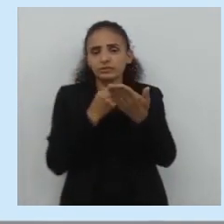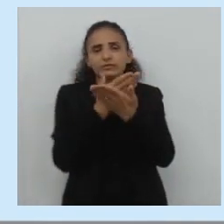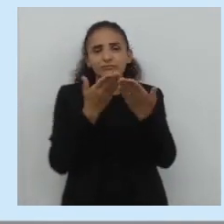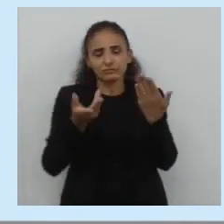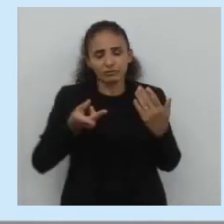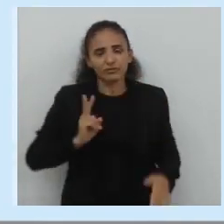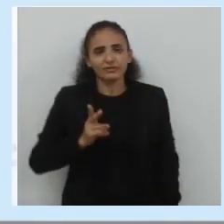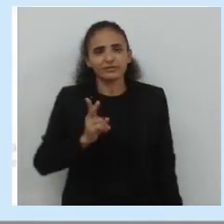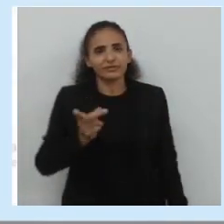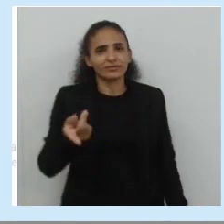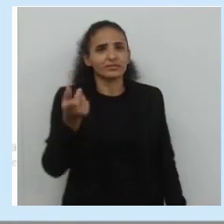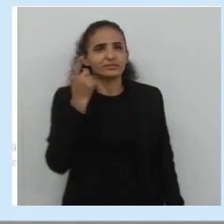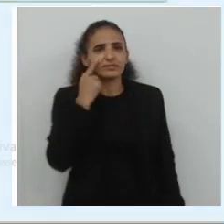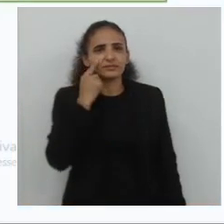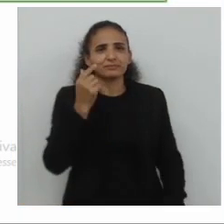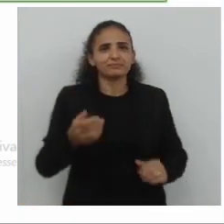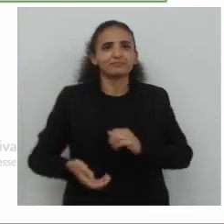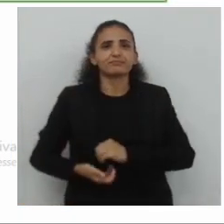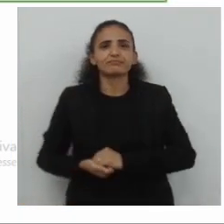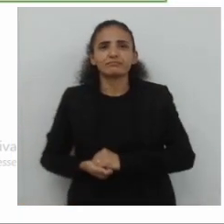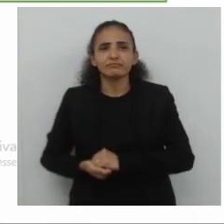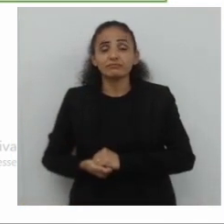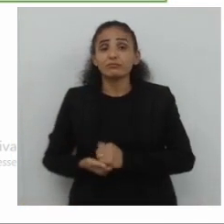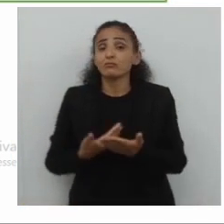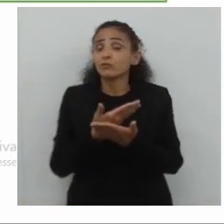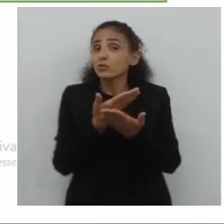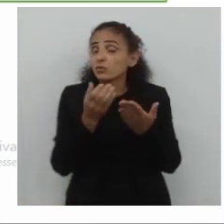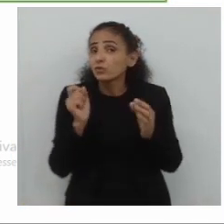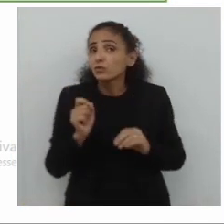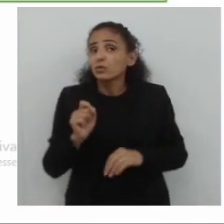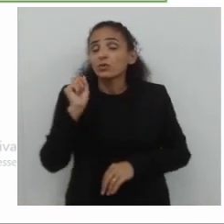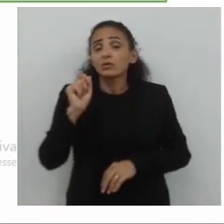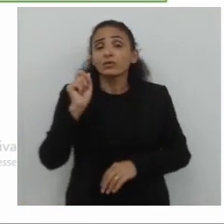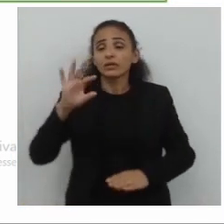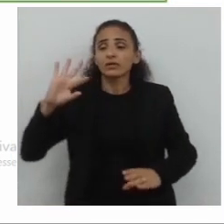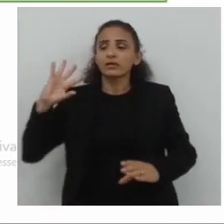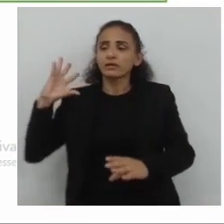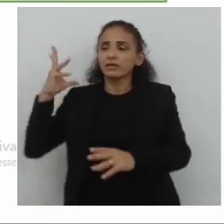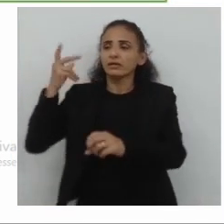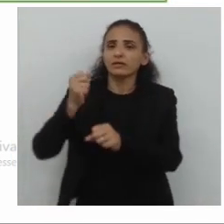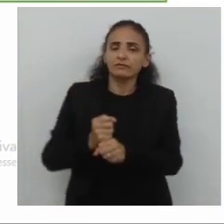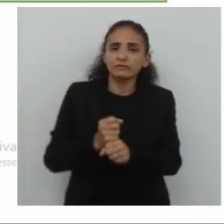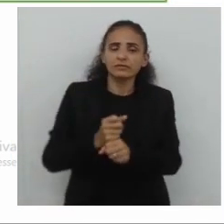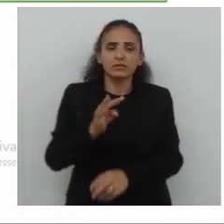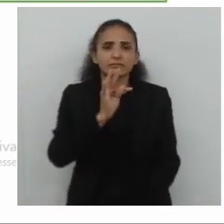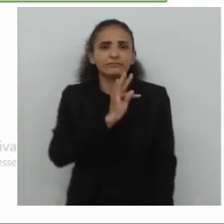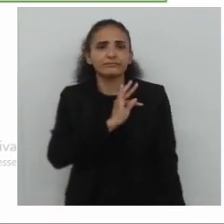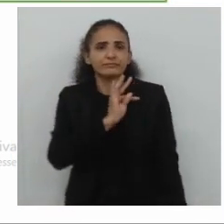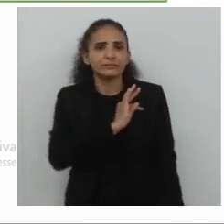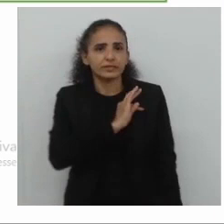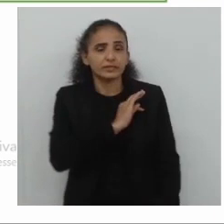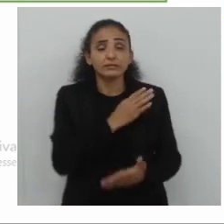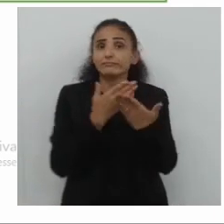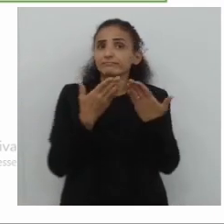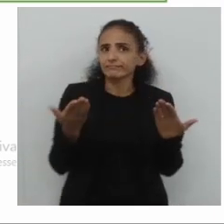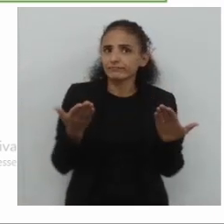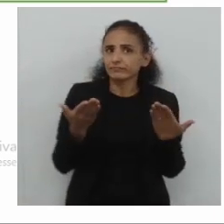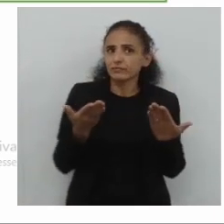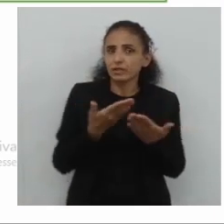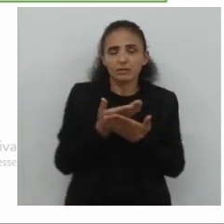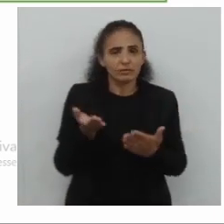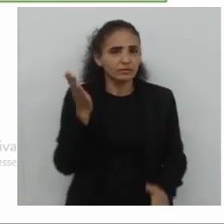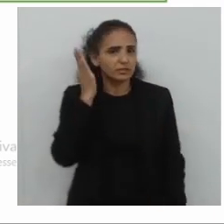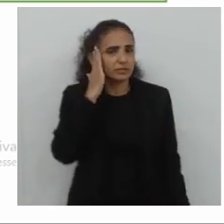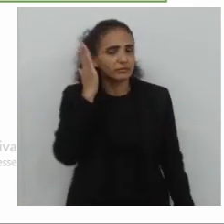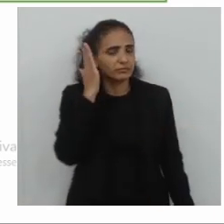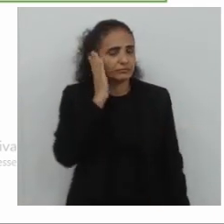vamos ver adiante aqui, olhando na tela, trago para vocês, o seguinte, o que é uma revisão técnica? Veja só, quando